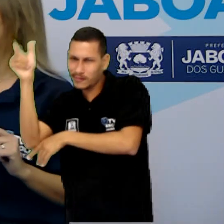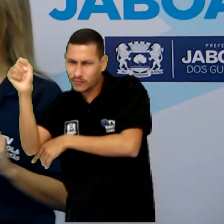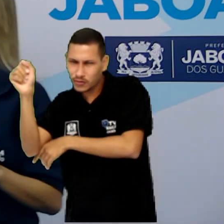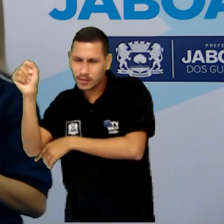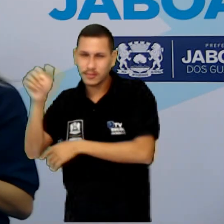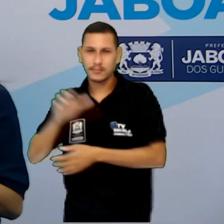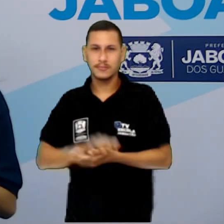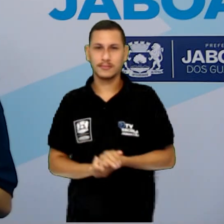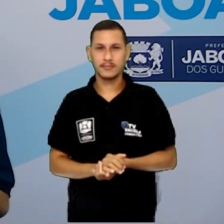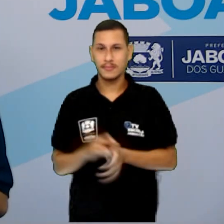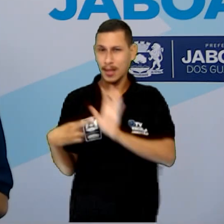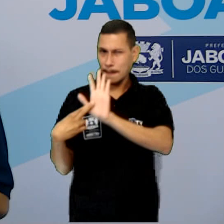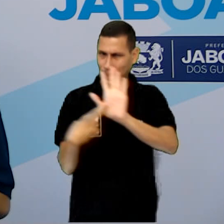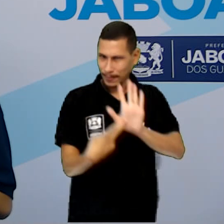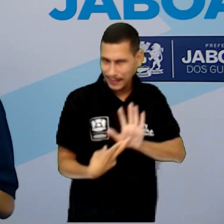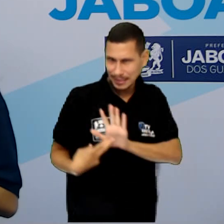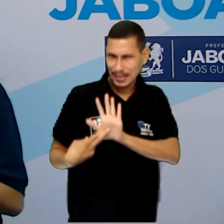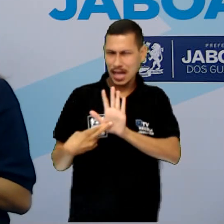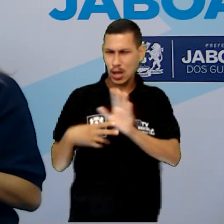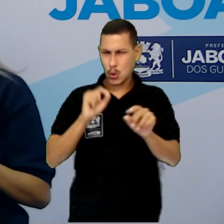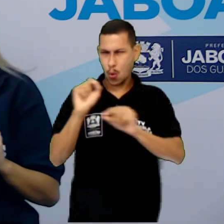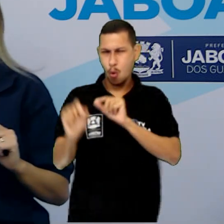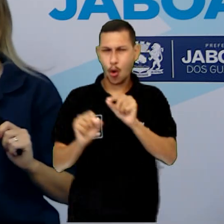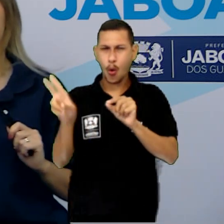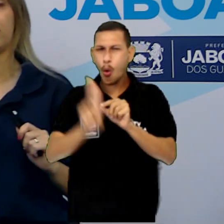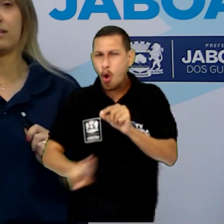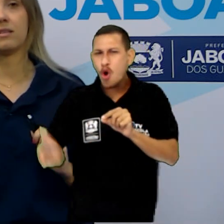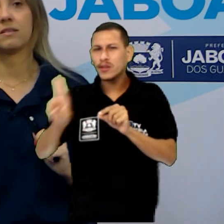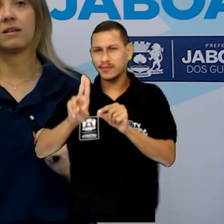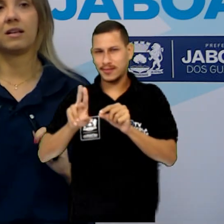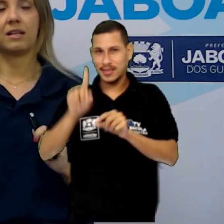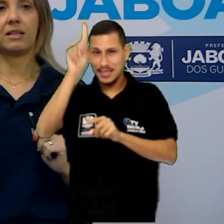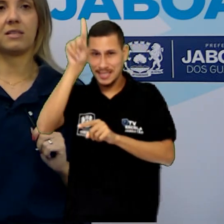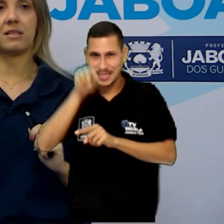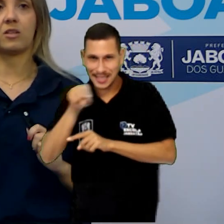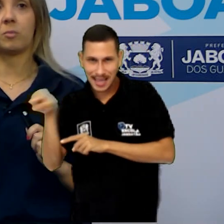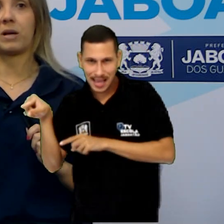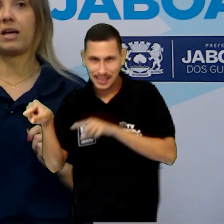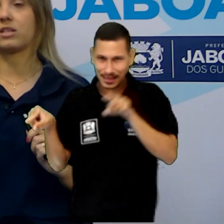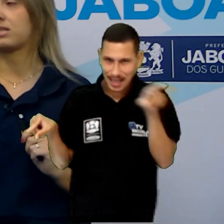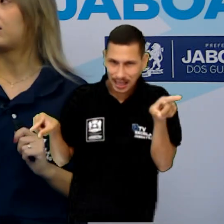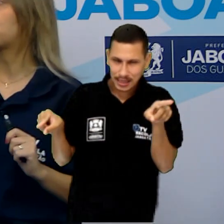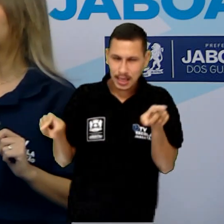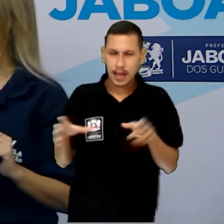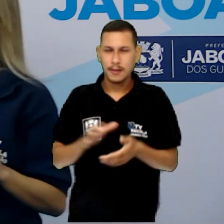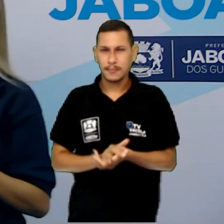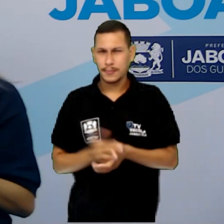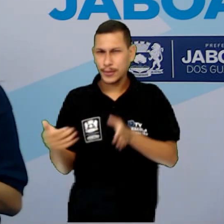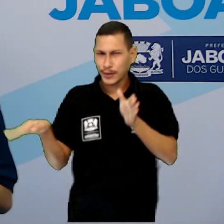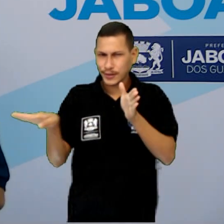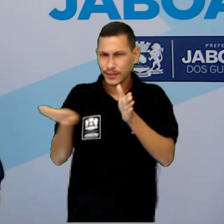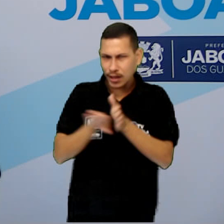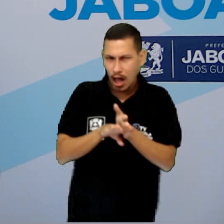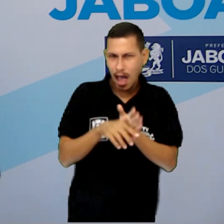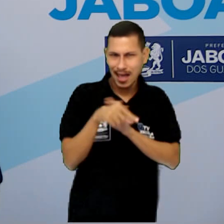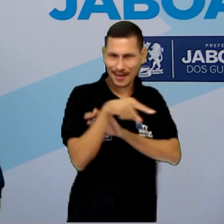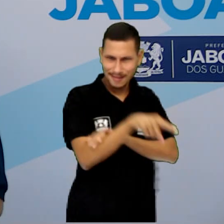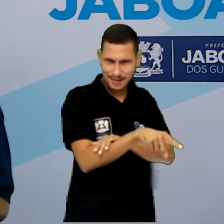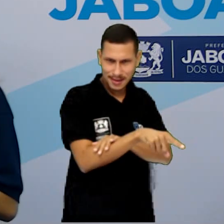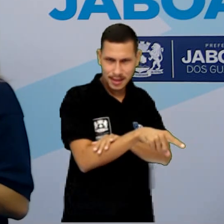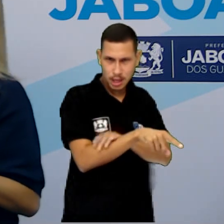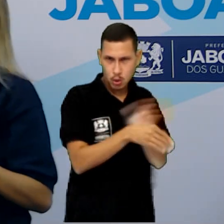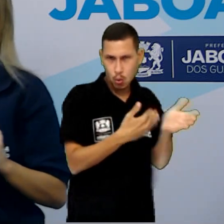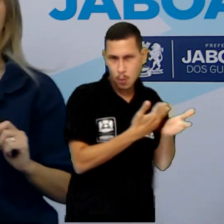Foi representado aqui, ó. Utilizando as setinhas. Tá certo? Pra ela sair de onde ela